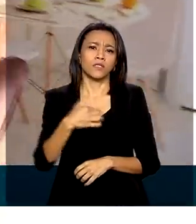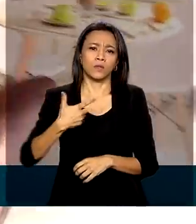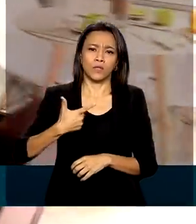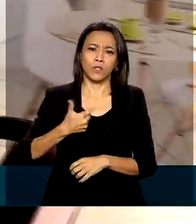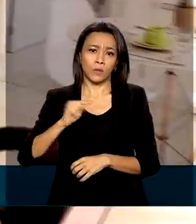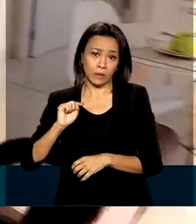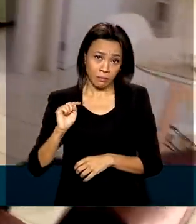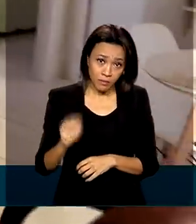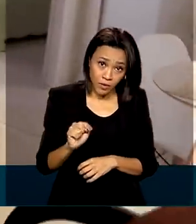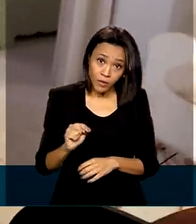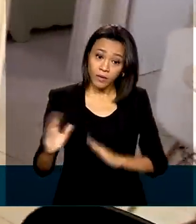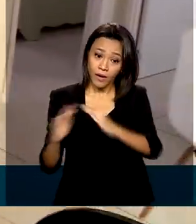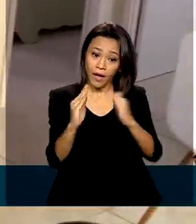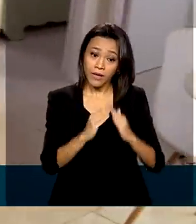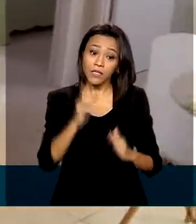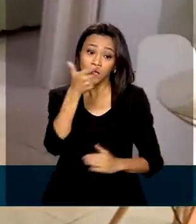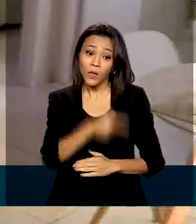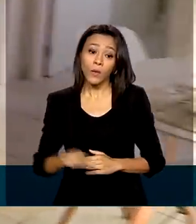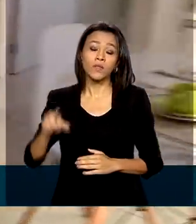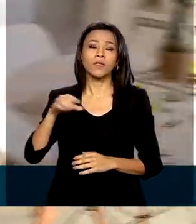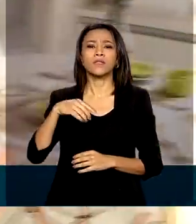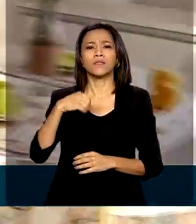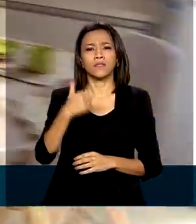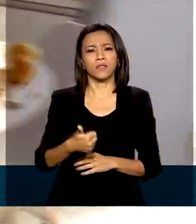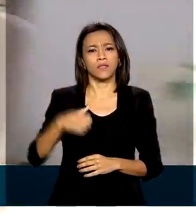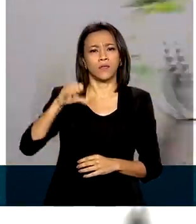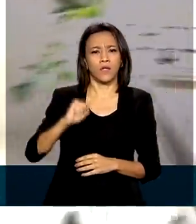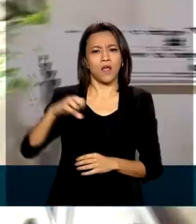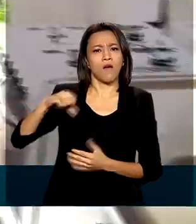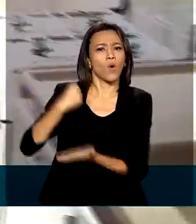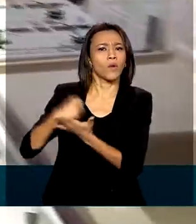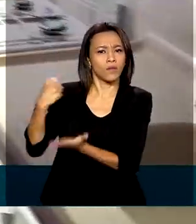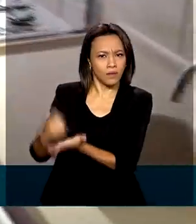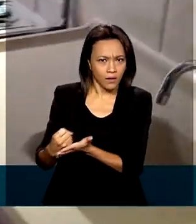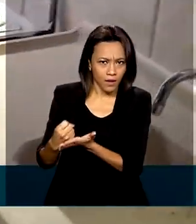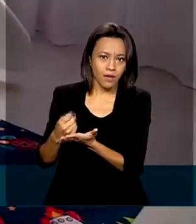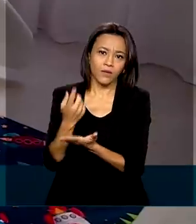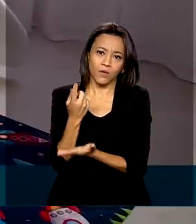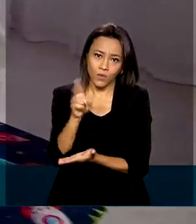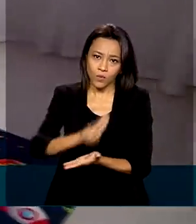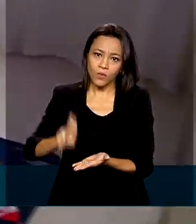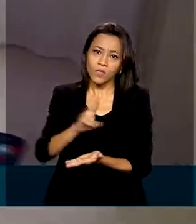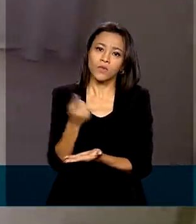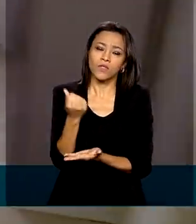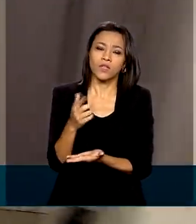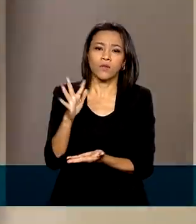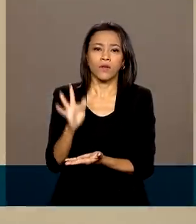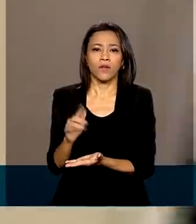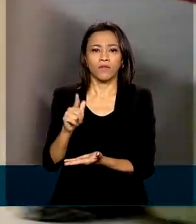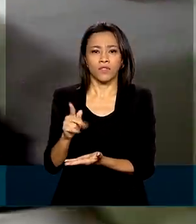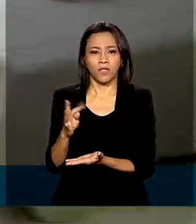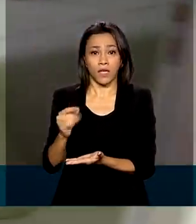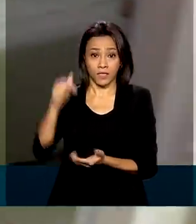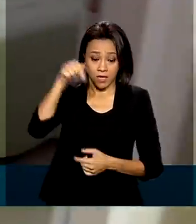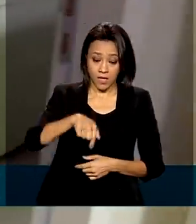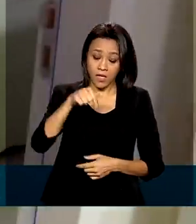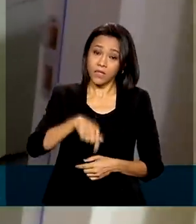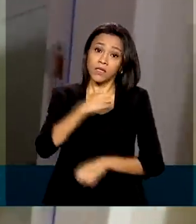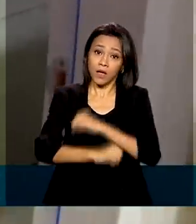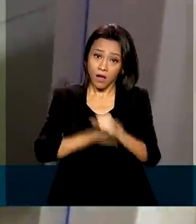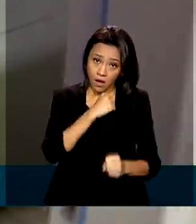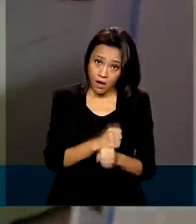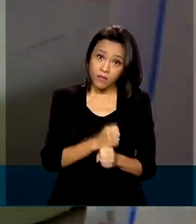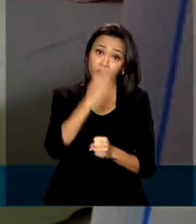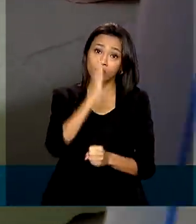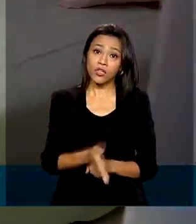189 aí contratadas e financiadas com recursos do FGTS. Somente agora, em 2020, o governo federal já